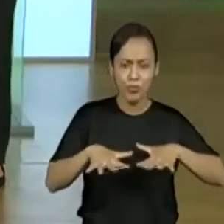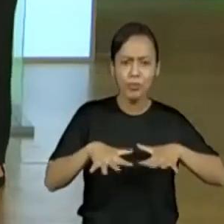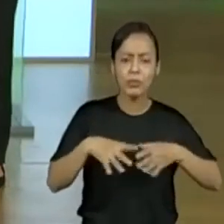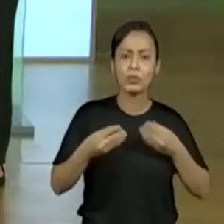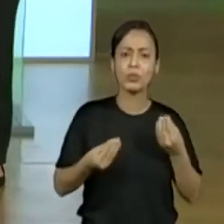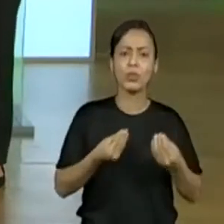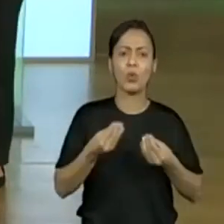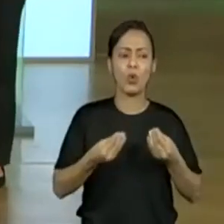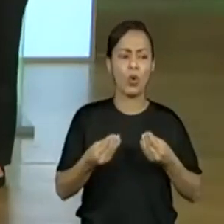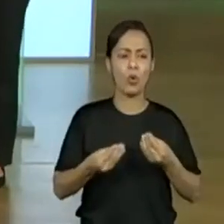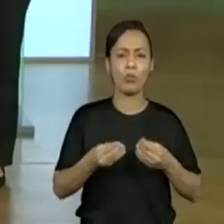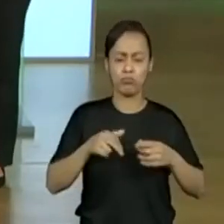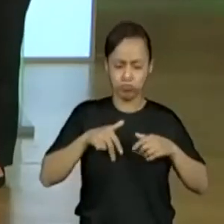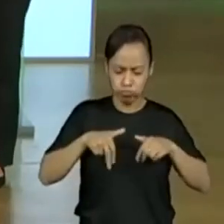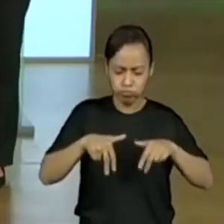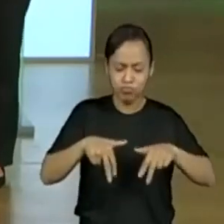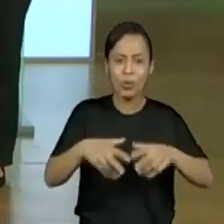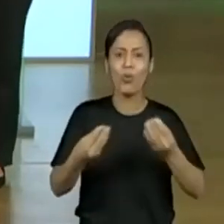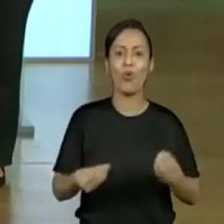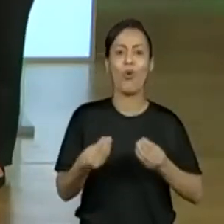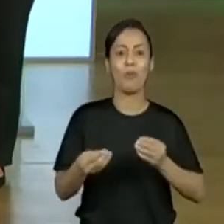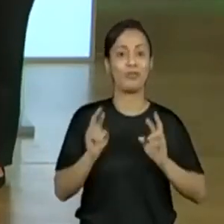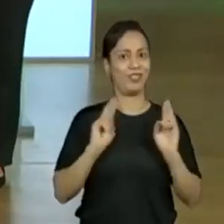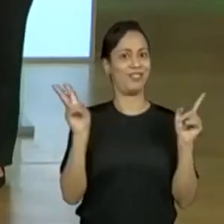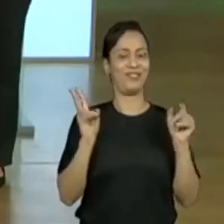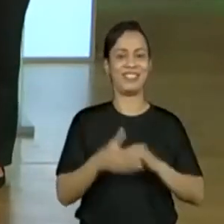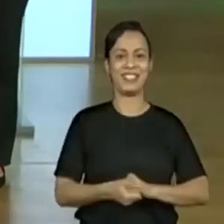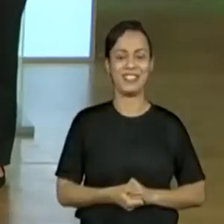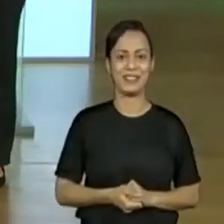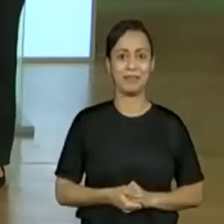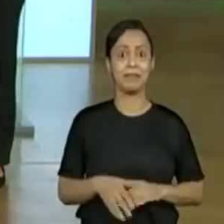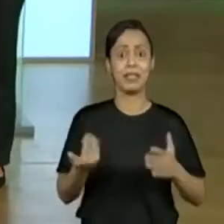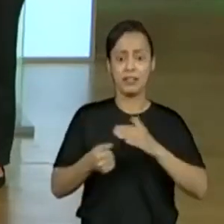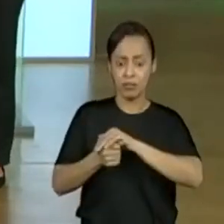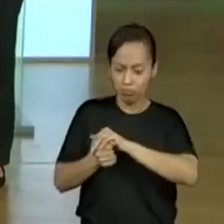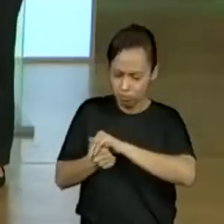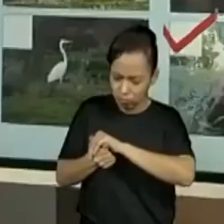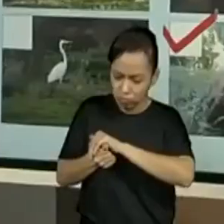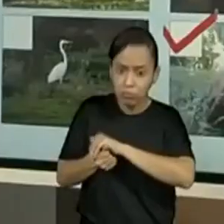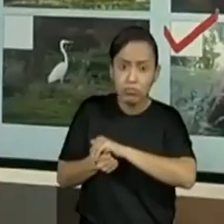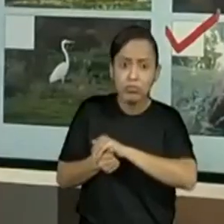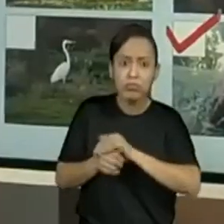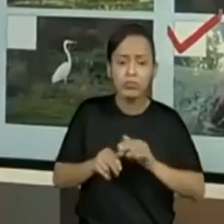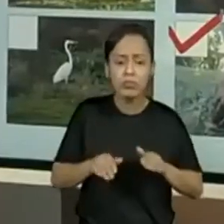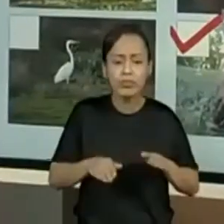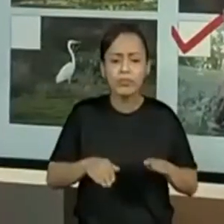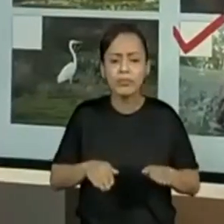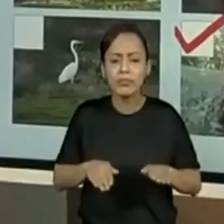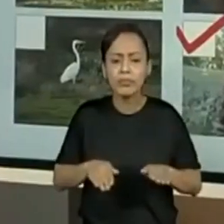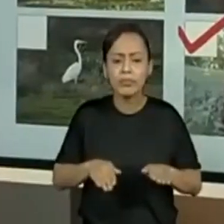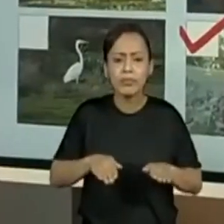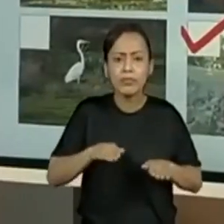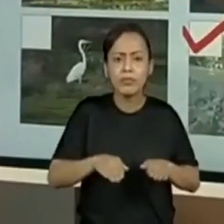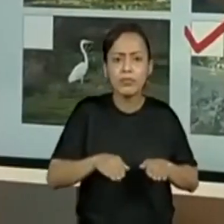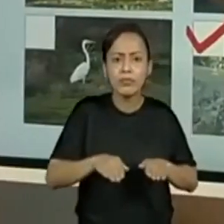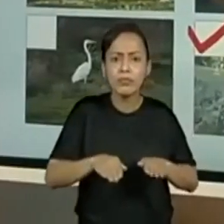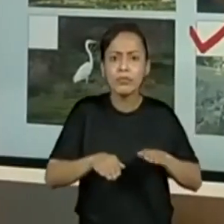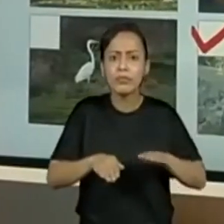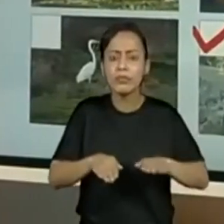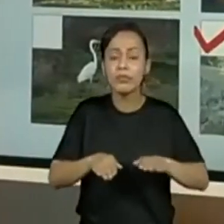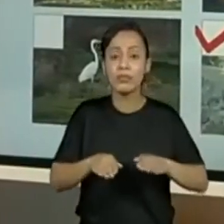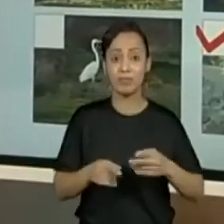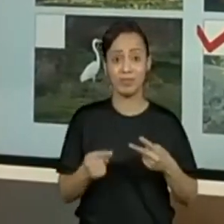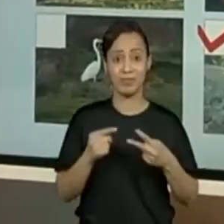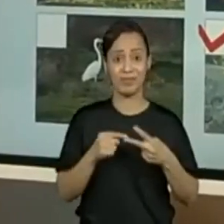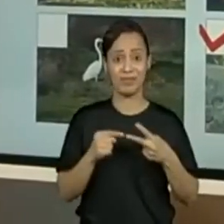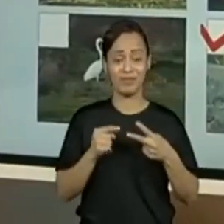nisso no decorrer da nossa aula. Na maneira que o jabuti se locomove e também na maneira que o canguru se locomove.